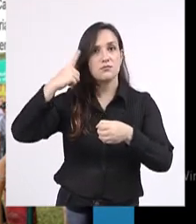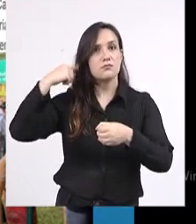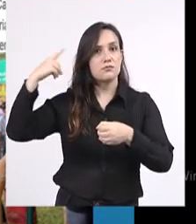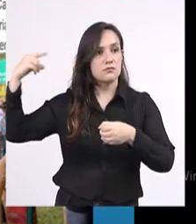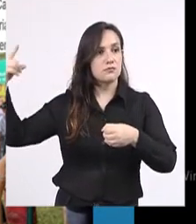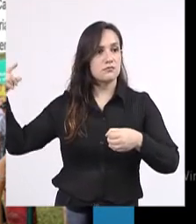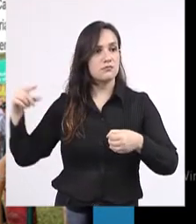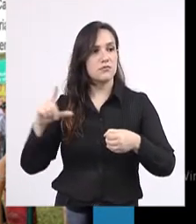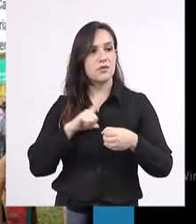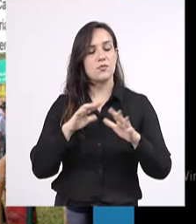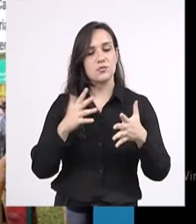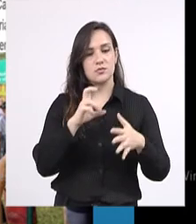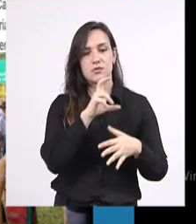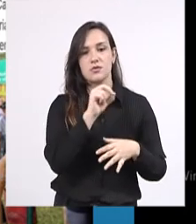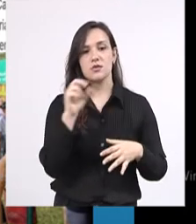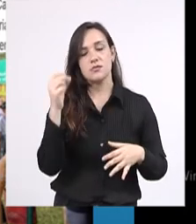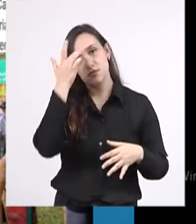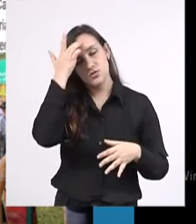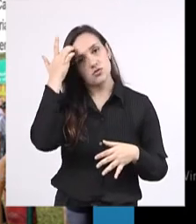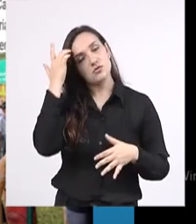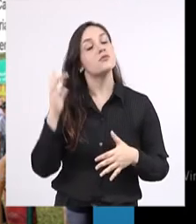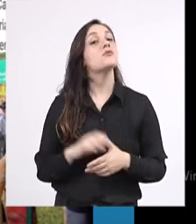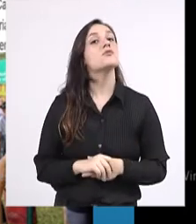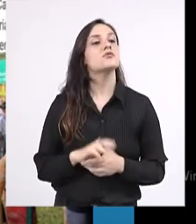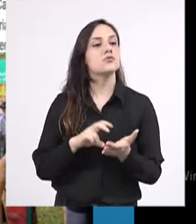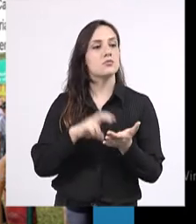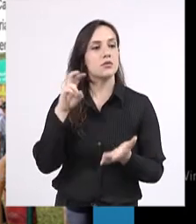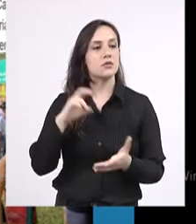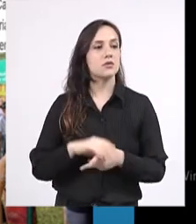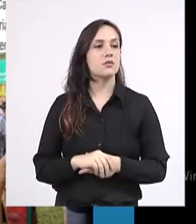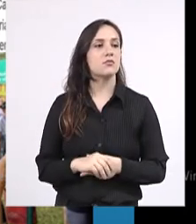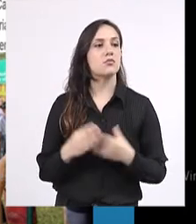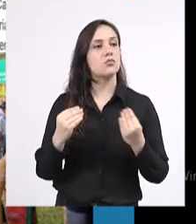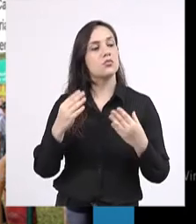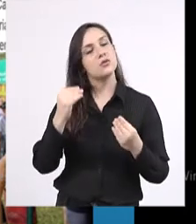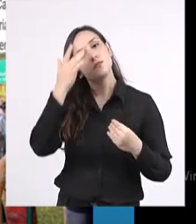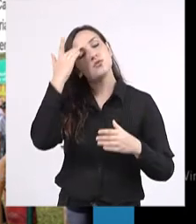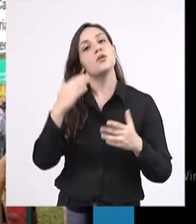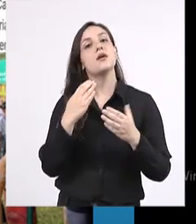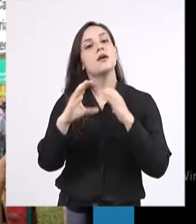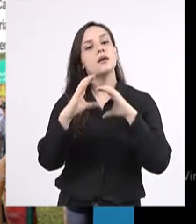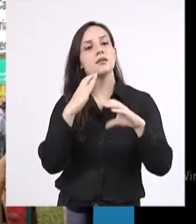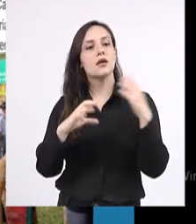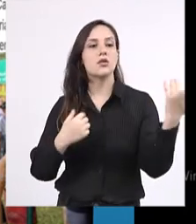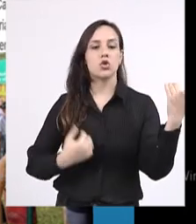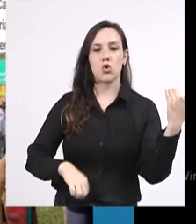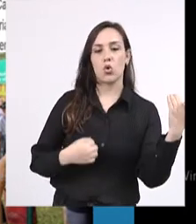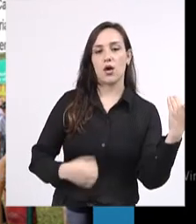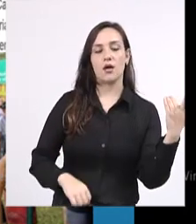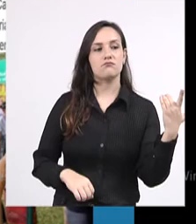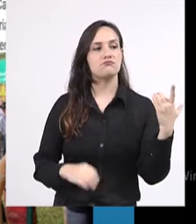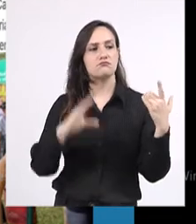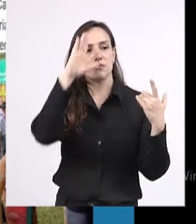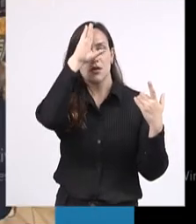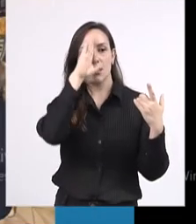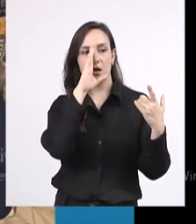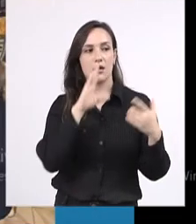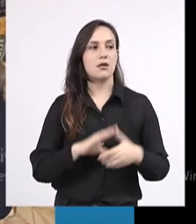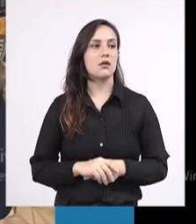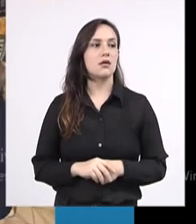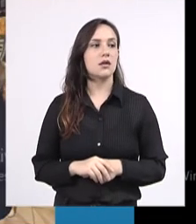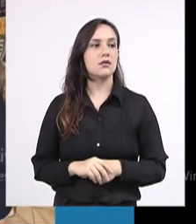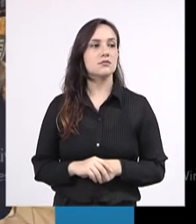teve cerca de 500 pessoas ao longo da manhã, vários artistas cantaram, tocaram sem cobrar cachê